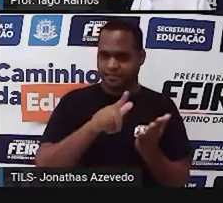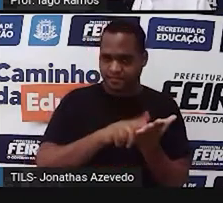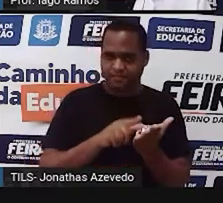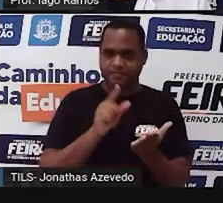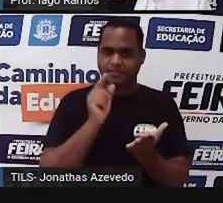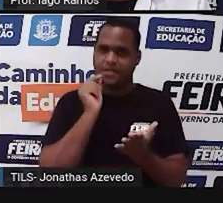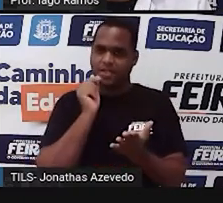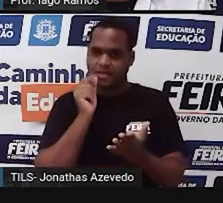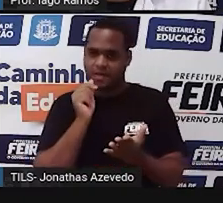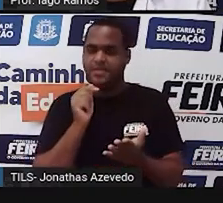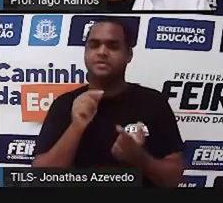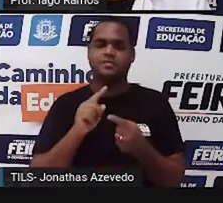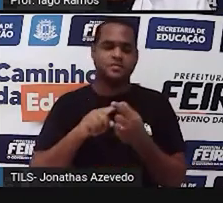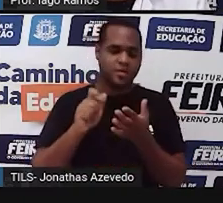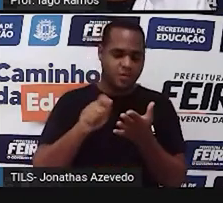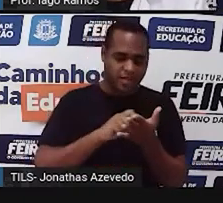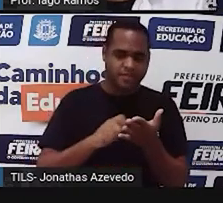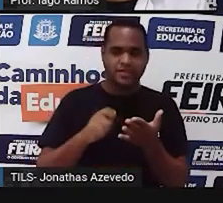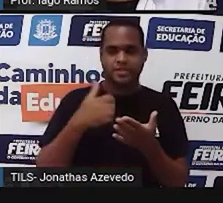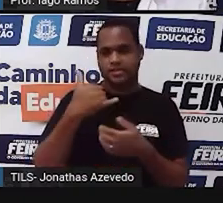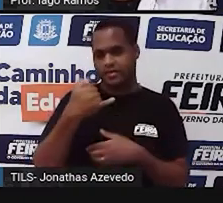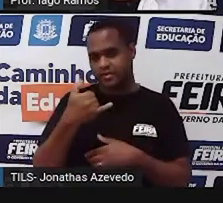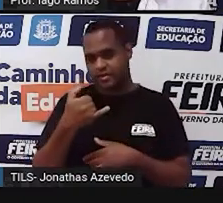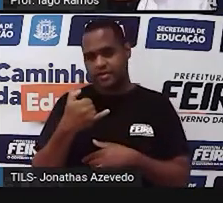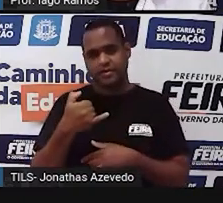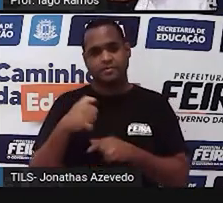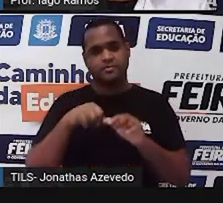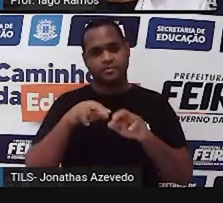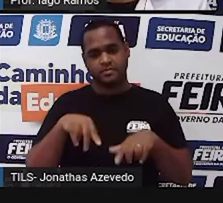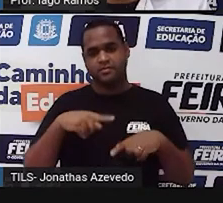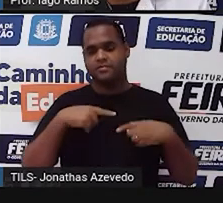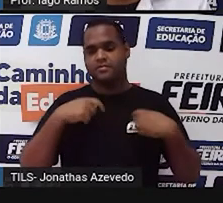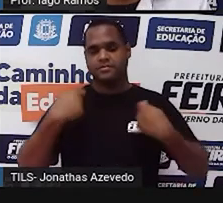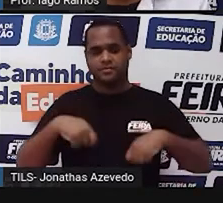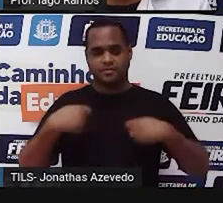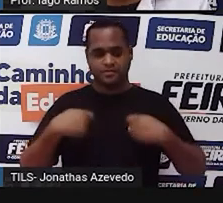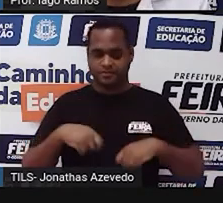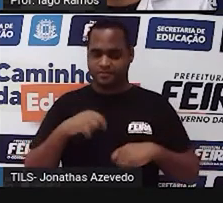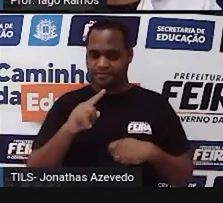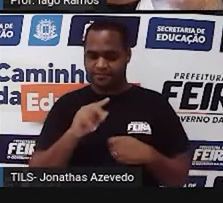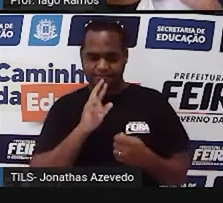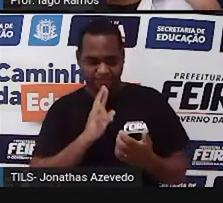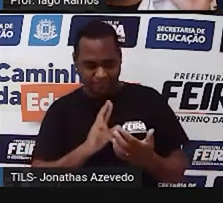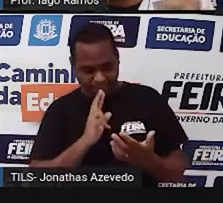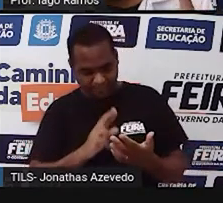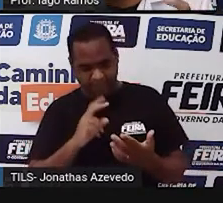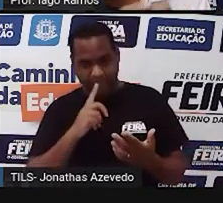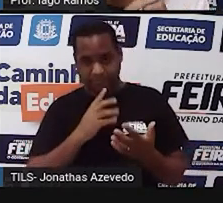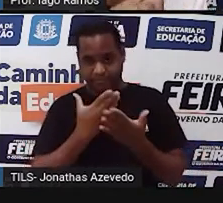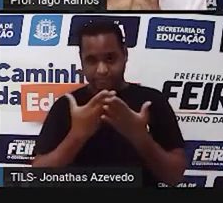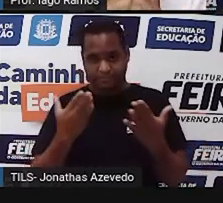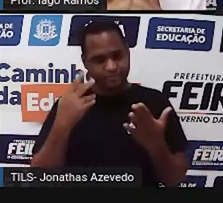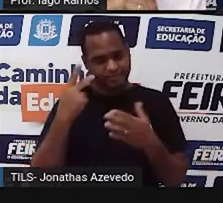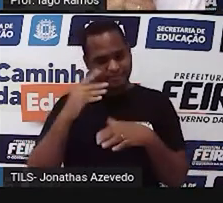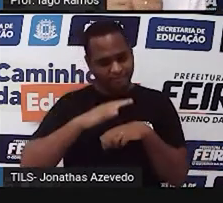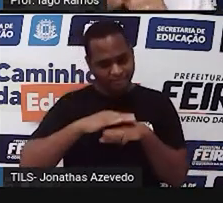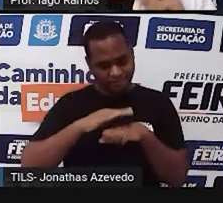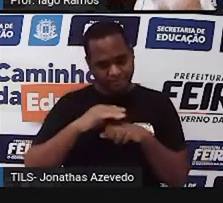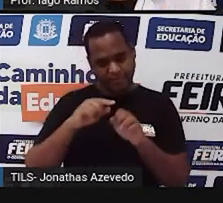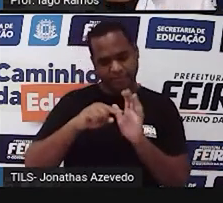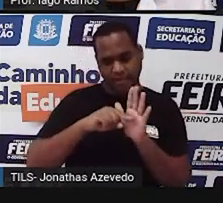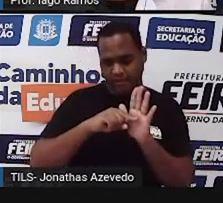lápis, pega borracha, pega caneta, porque você vai precisar fazer anotações, você agora vai ser um detetive,